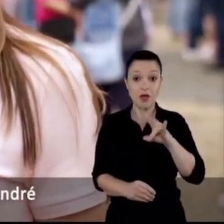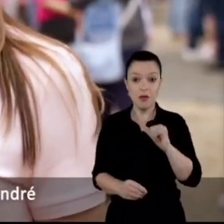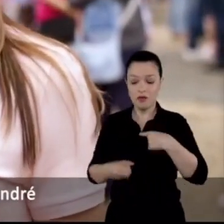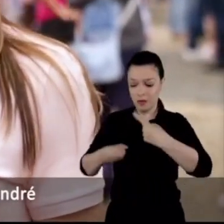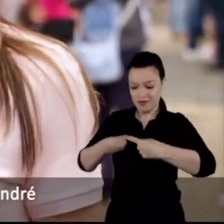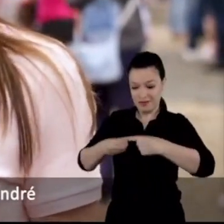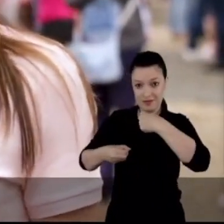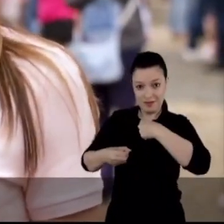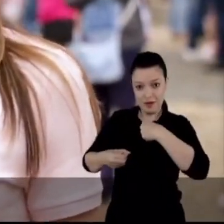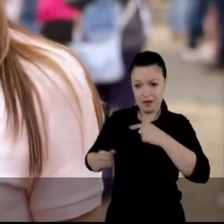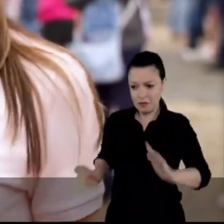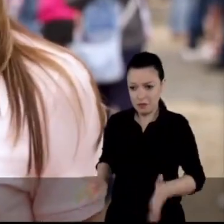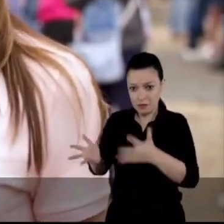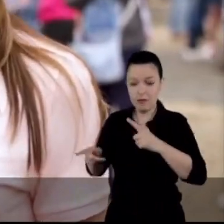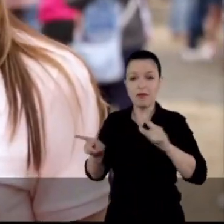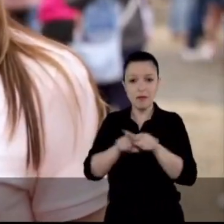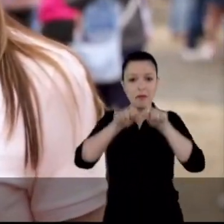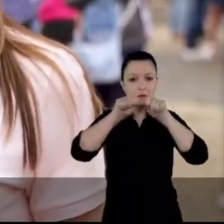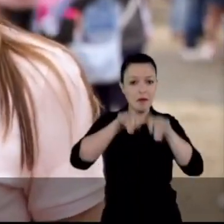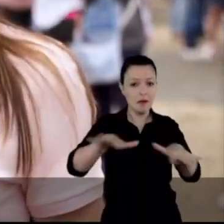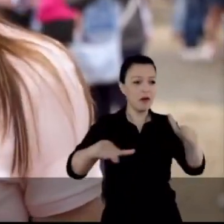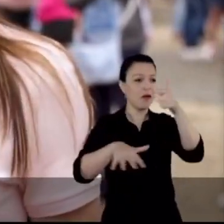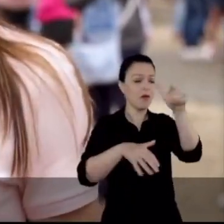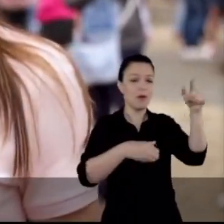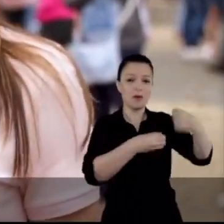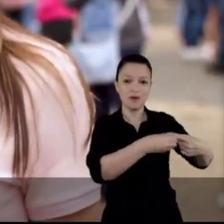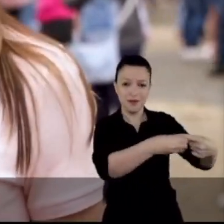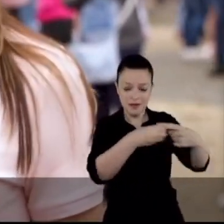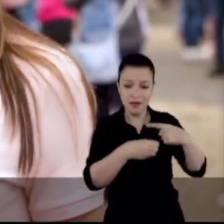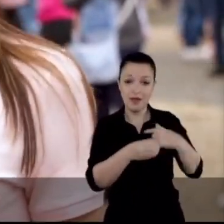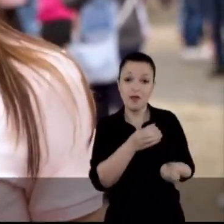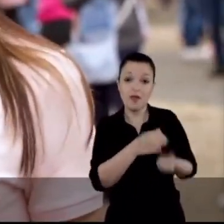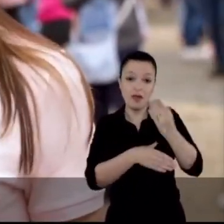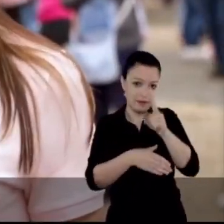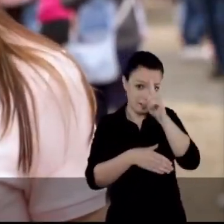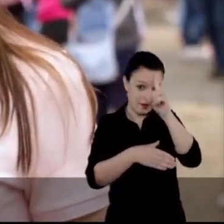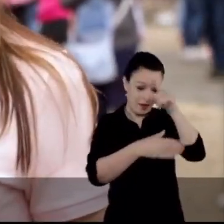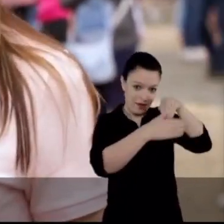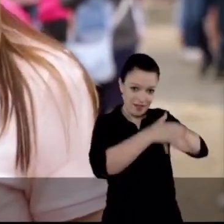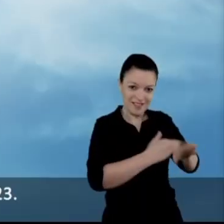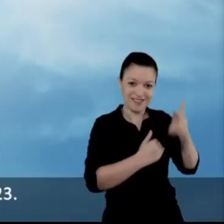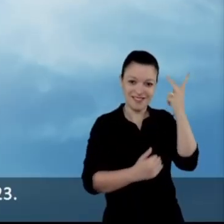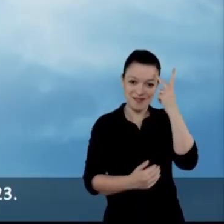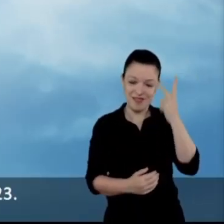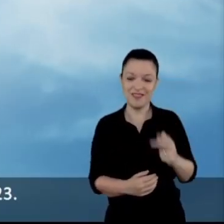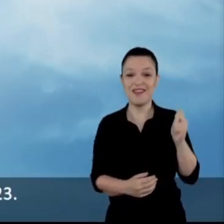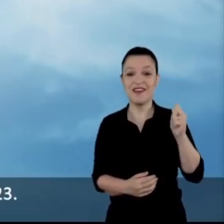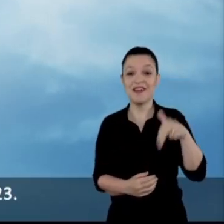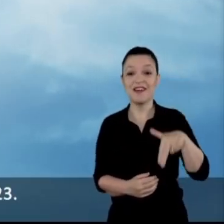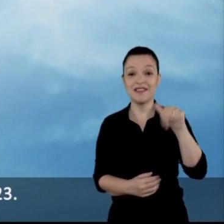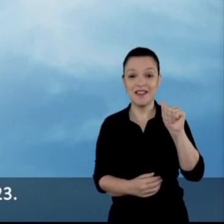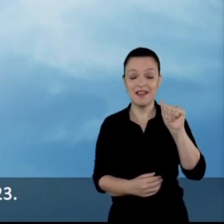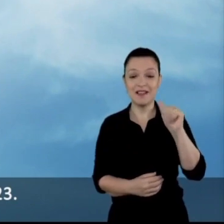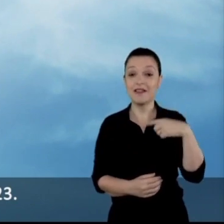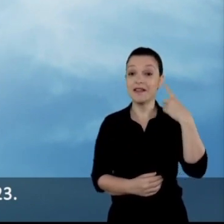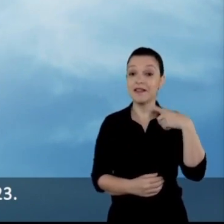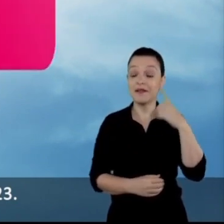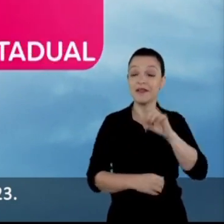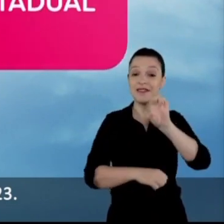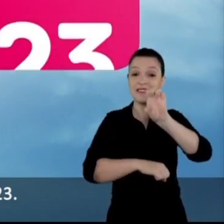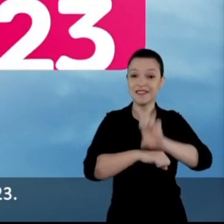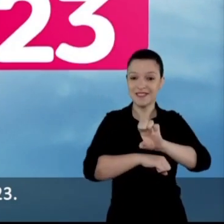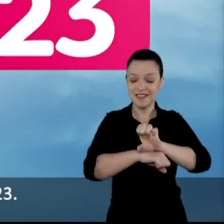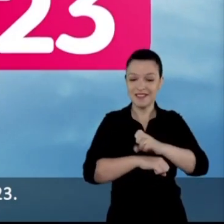que deu certo em Santo André e levar para outras cidades. Eu vou criar o Banco de Ideias em São Paulo. Ana Carolina Serra, deputado